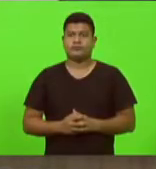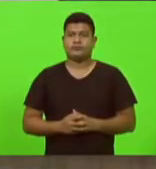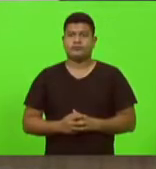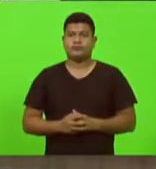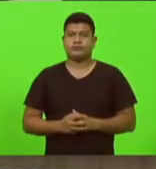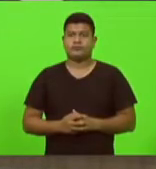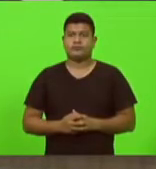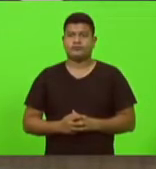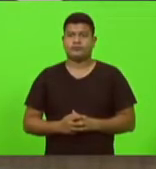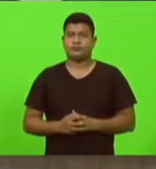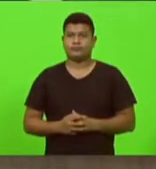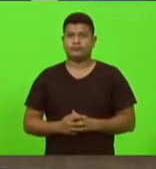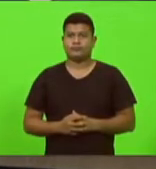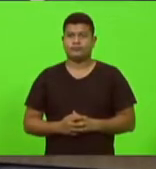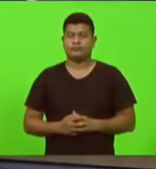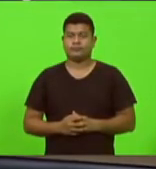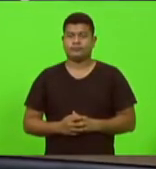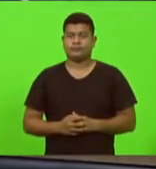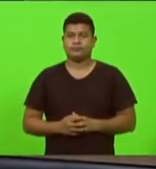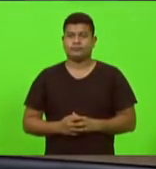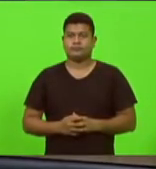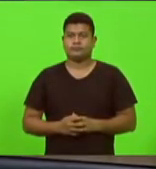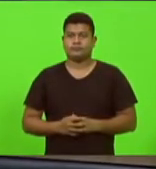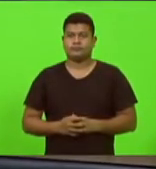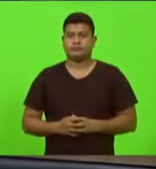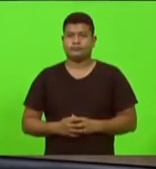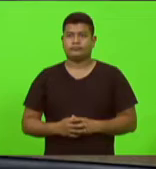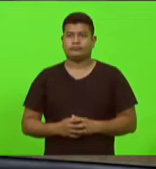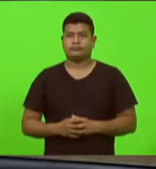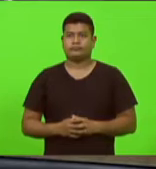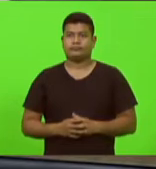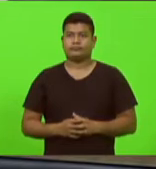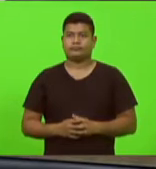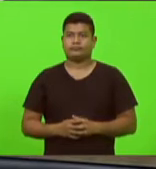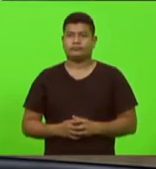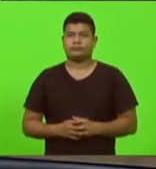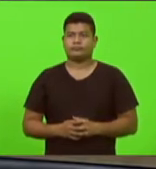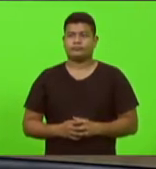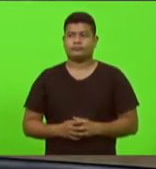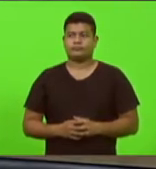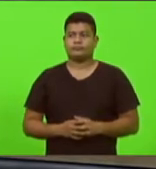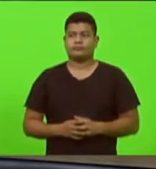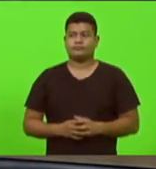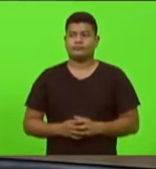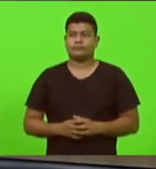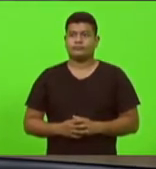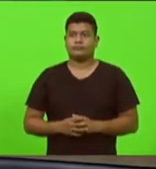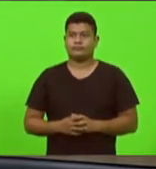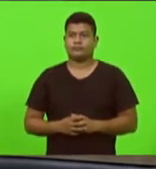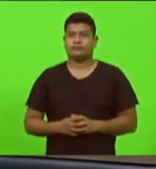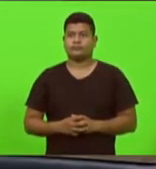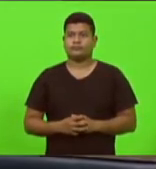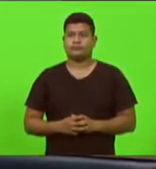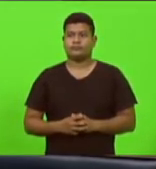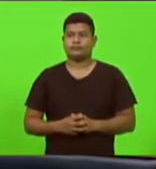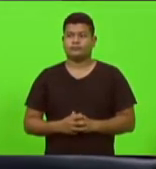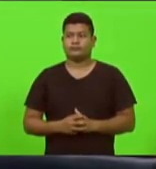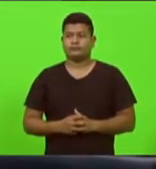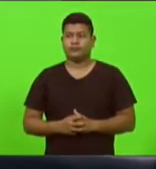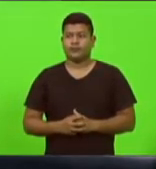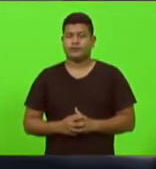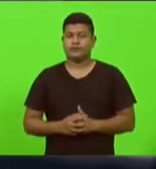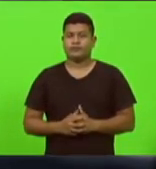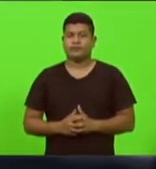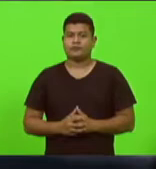O que o